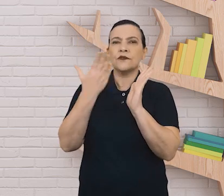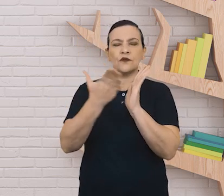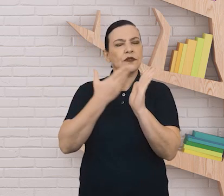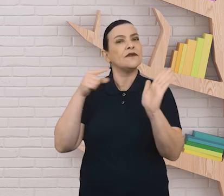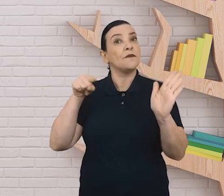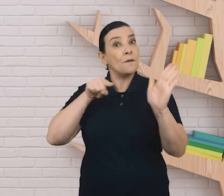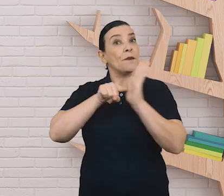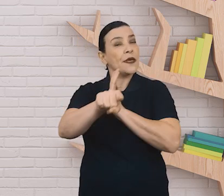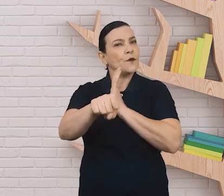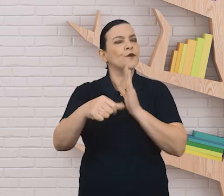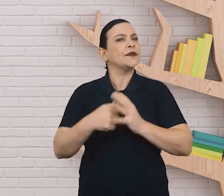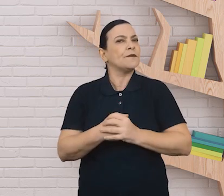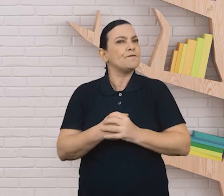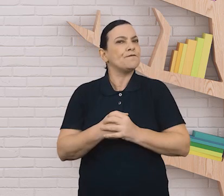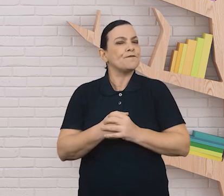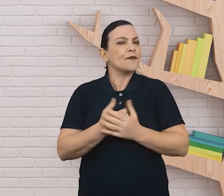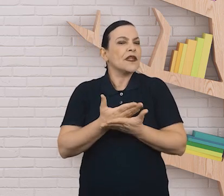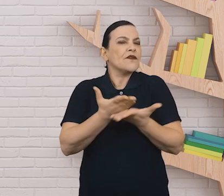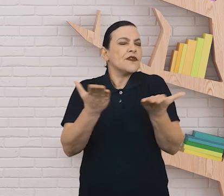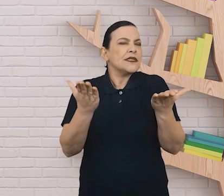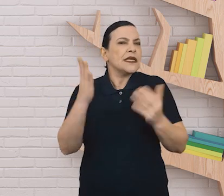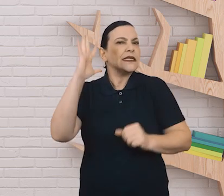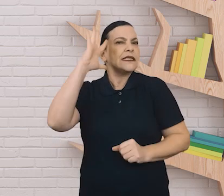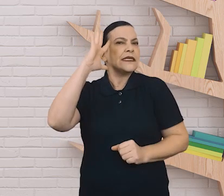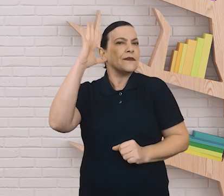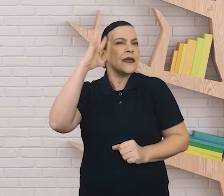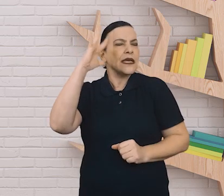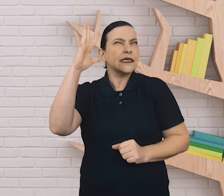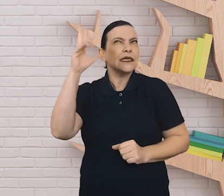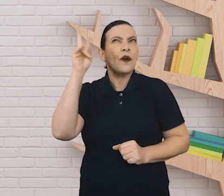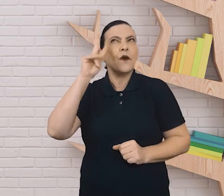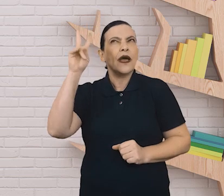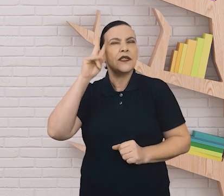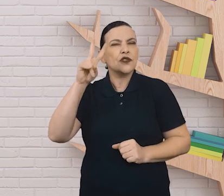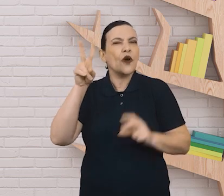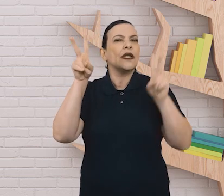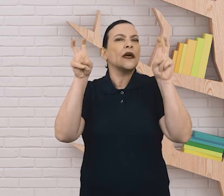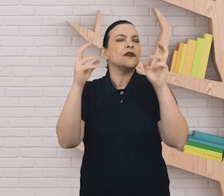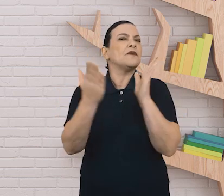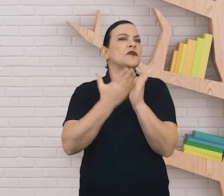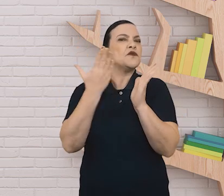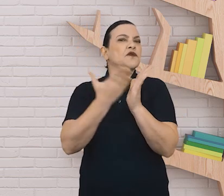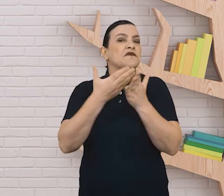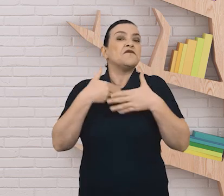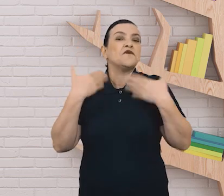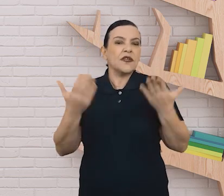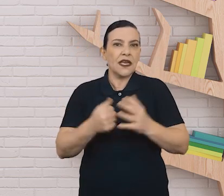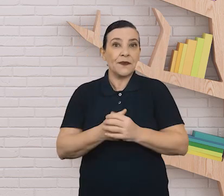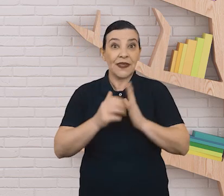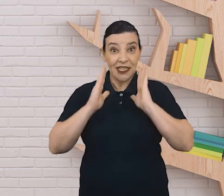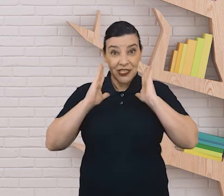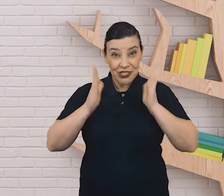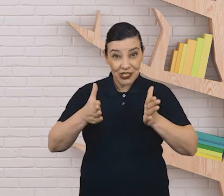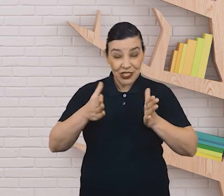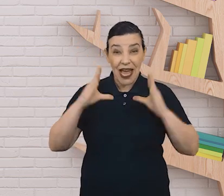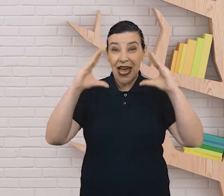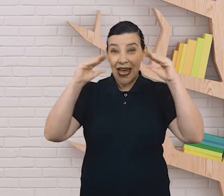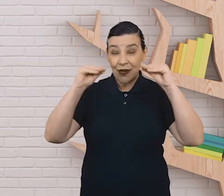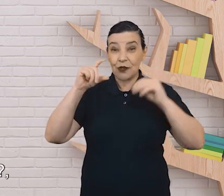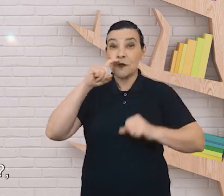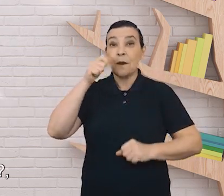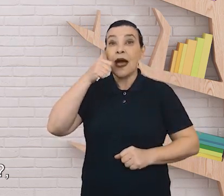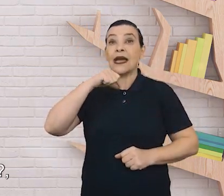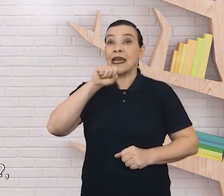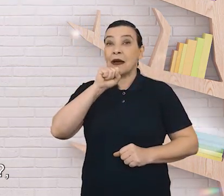seguintes perguntas. Como vocês imaginam o é a história deste livro? Alguém já foi para a cama dos pais à noite?